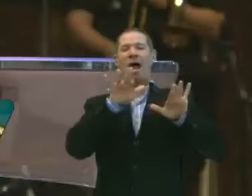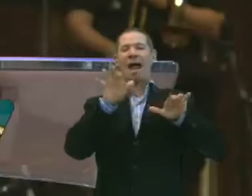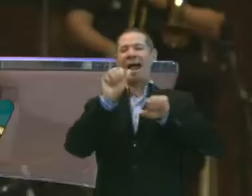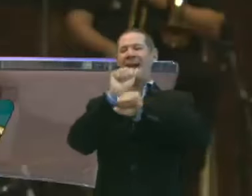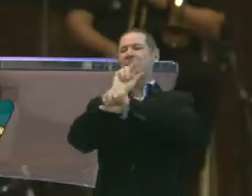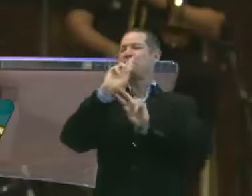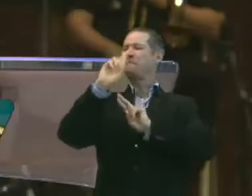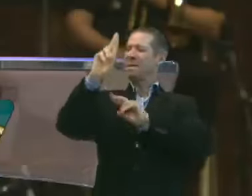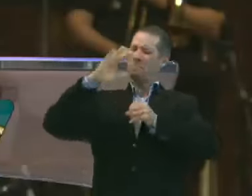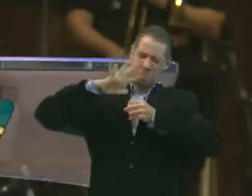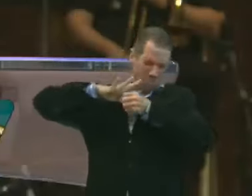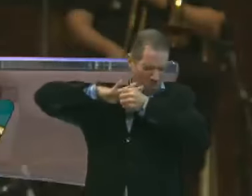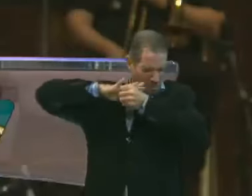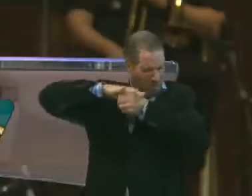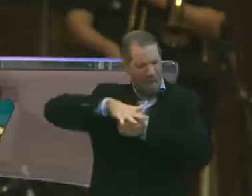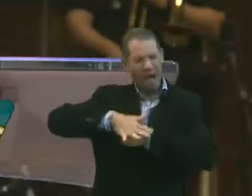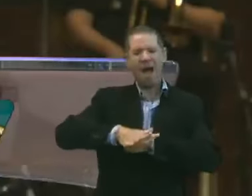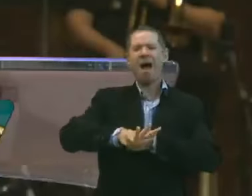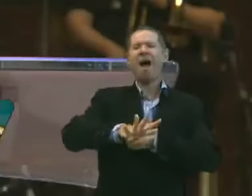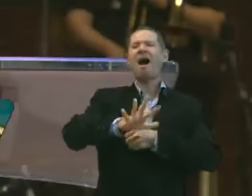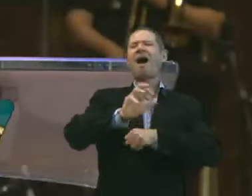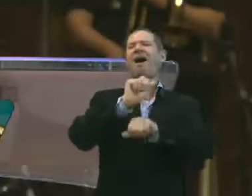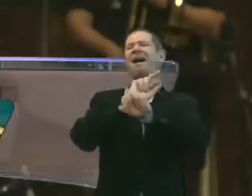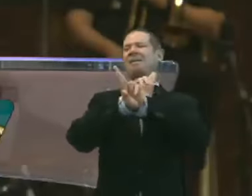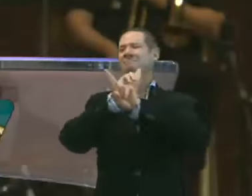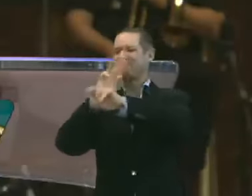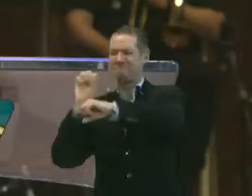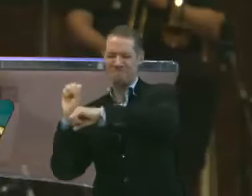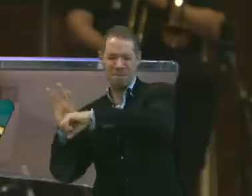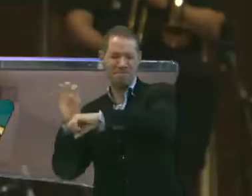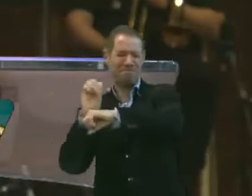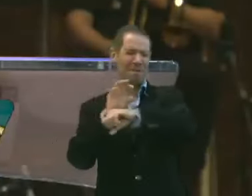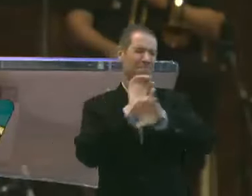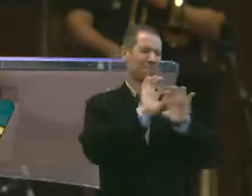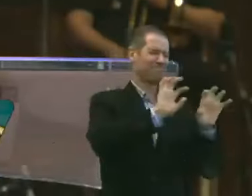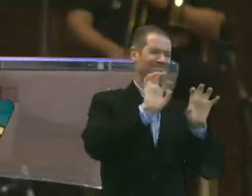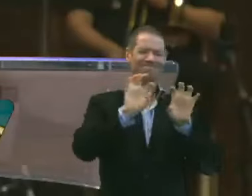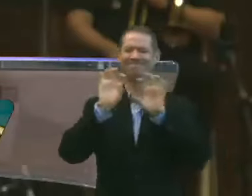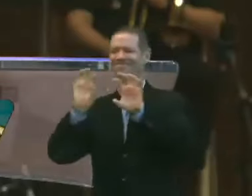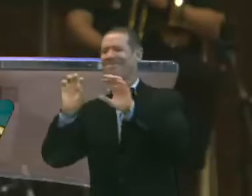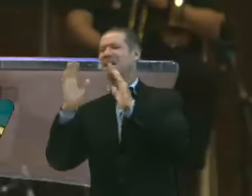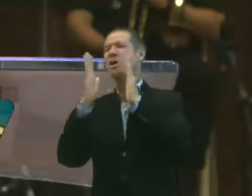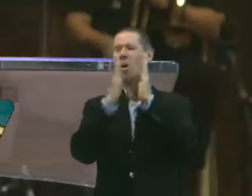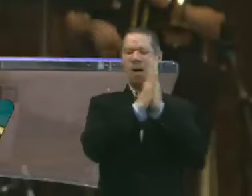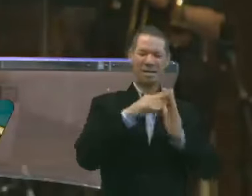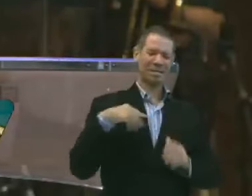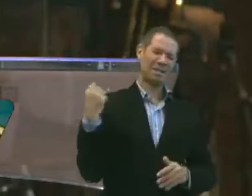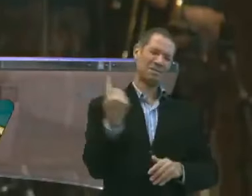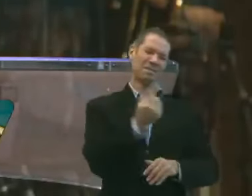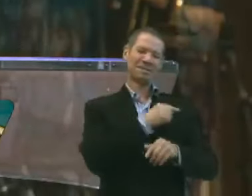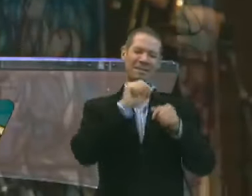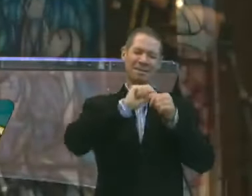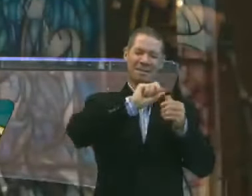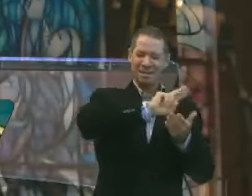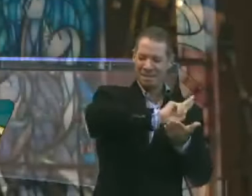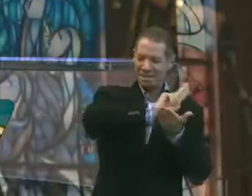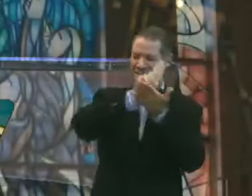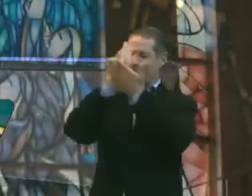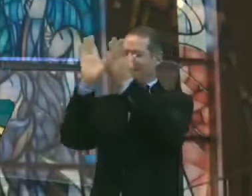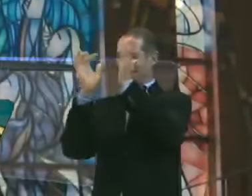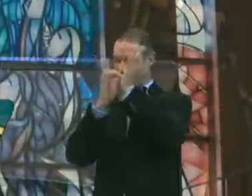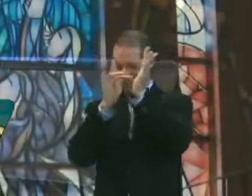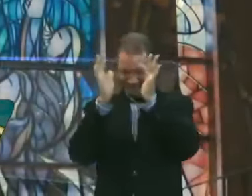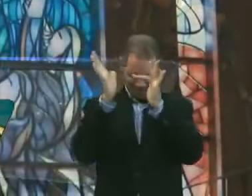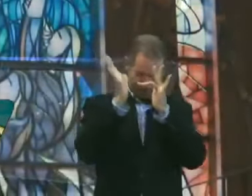ponto de transbordar. Para aqueles que estão ao nosso redor. É a oração que nós fazemos. Em nome de